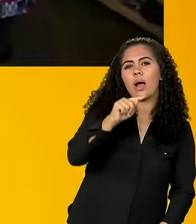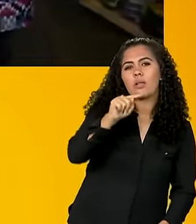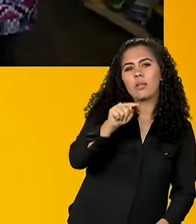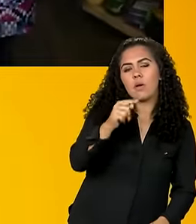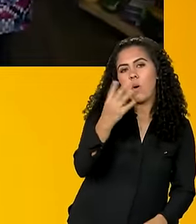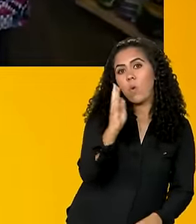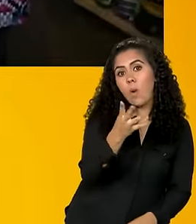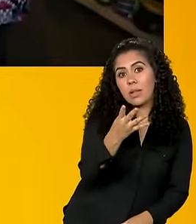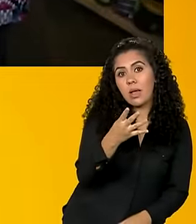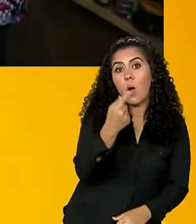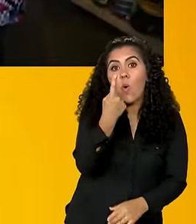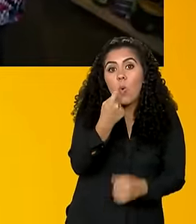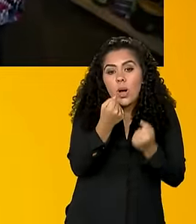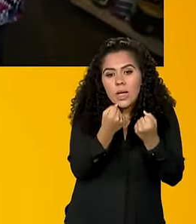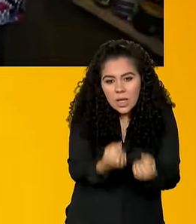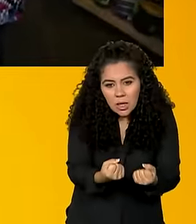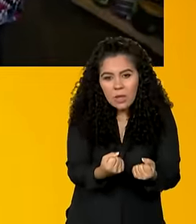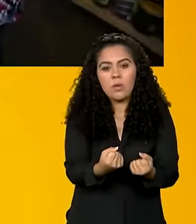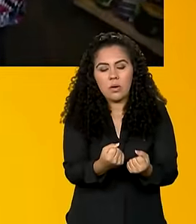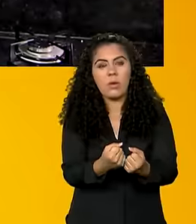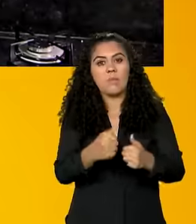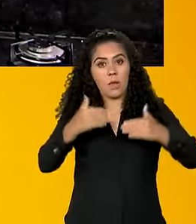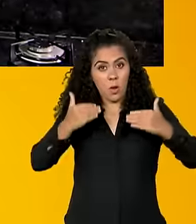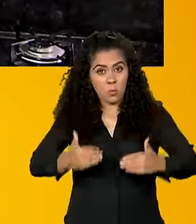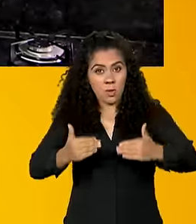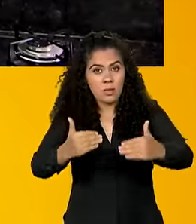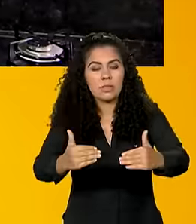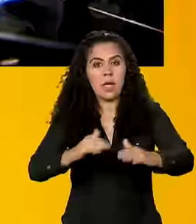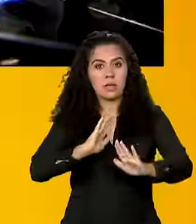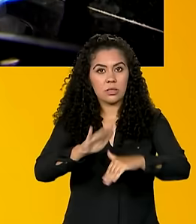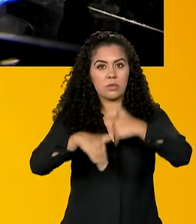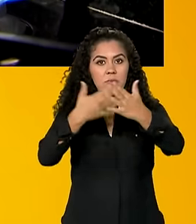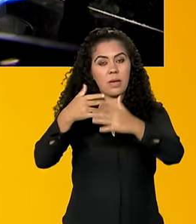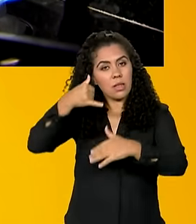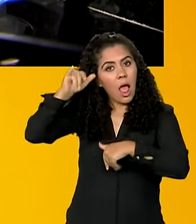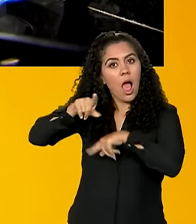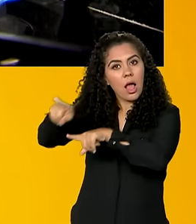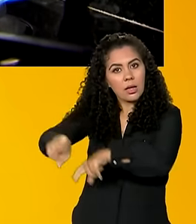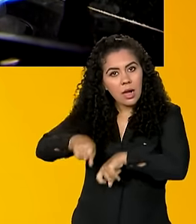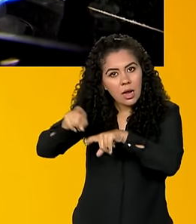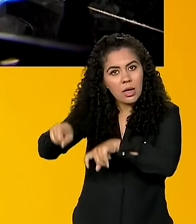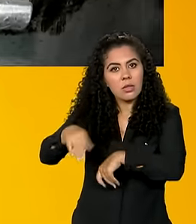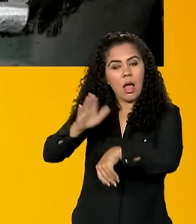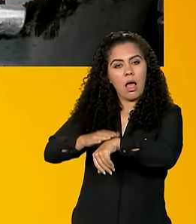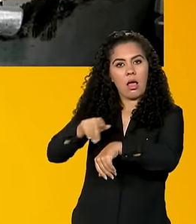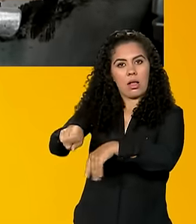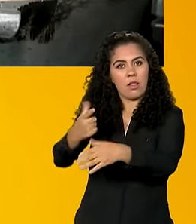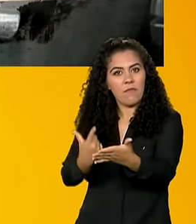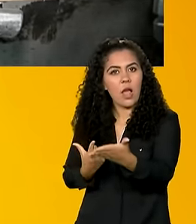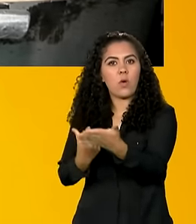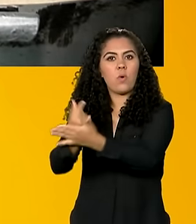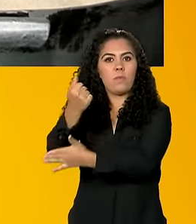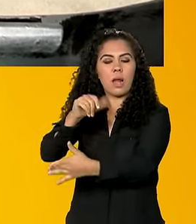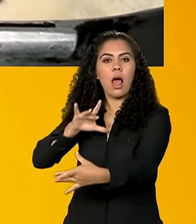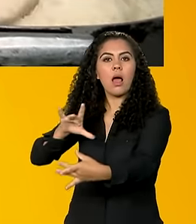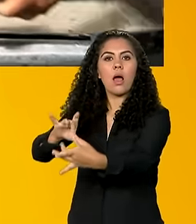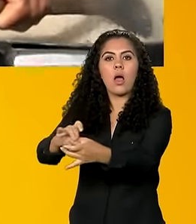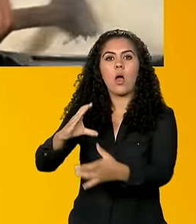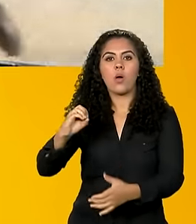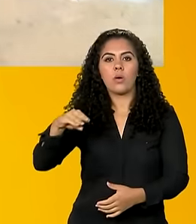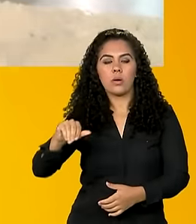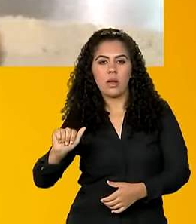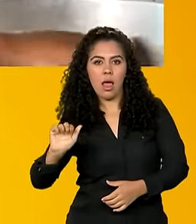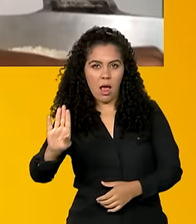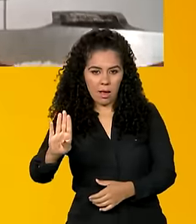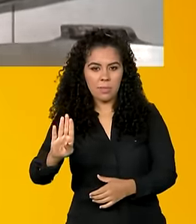A compra será feita pelo Ministério do Desenvolvimento Agrário e Agricultura Familiar por meio da CONAB, a Companhia Nacional de